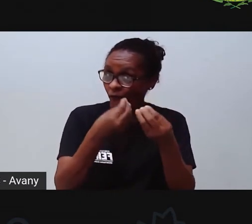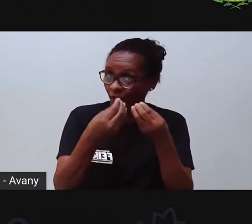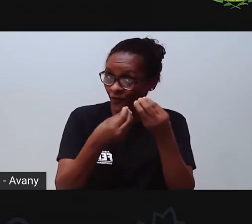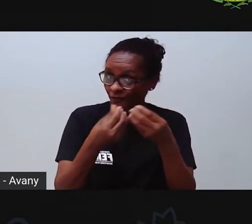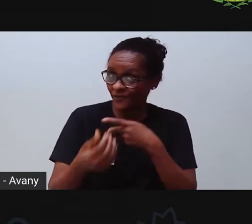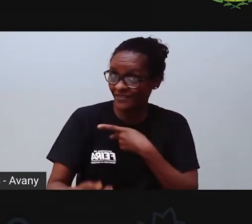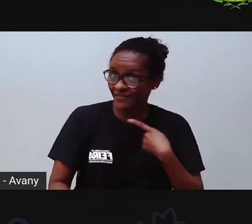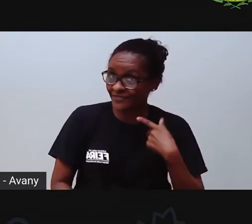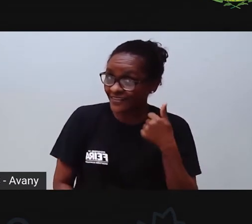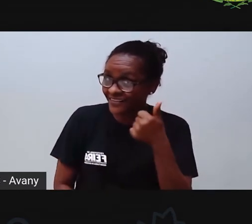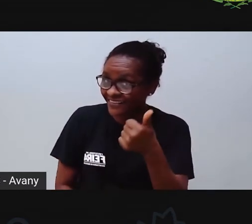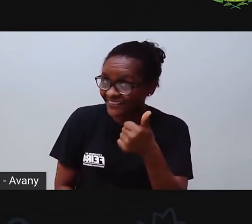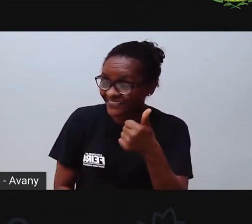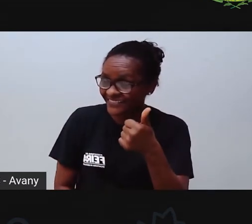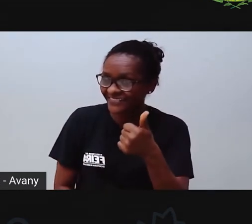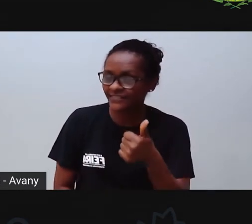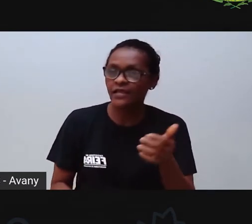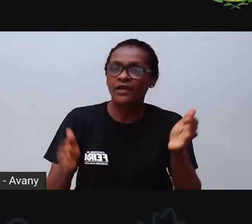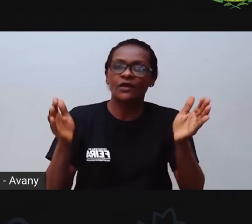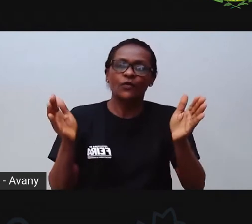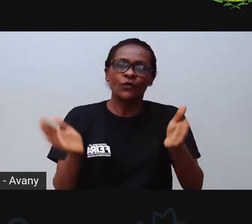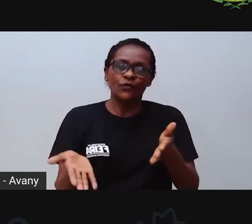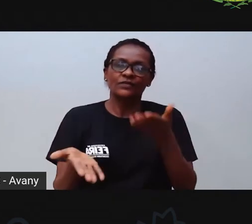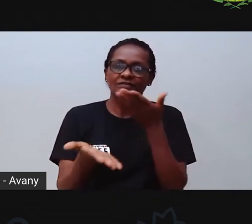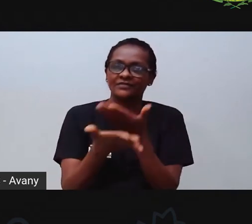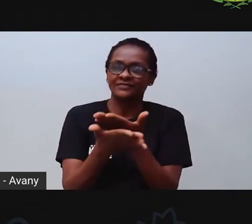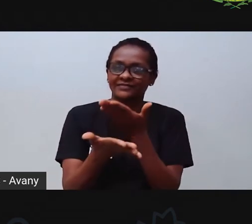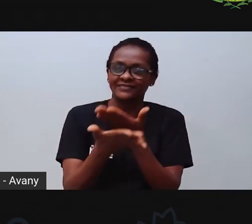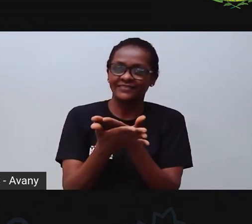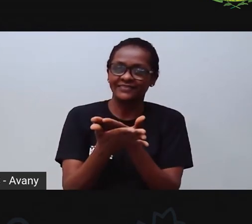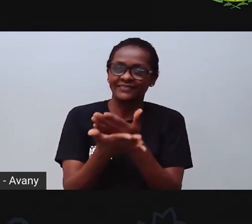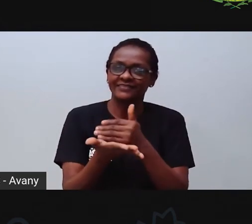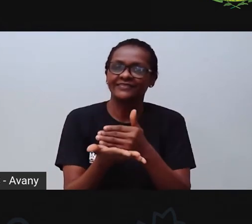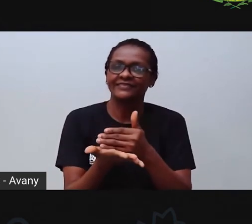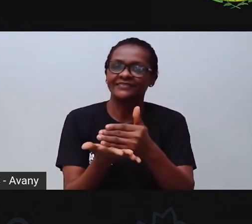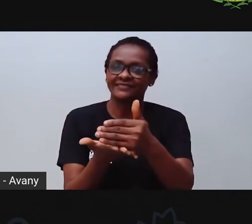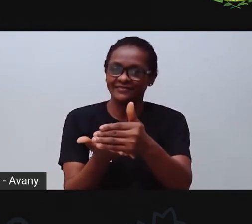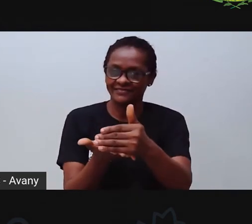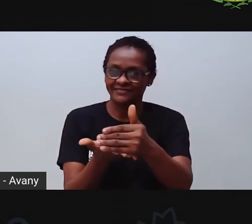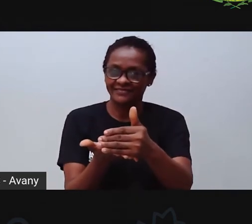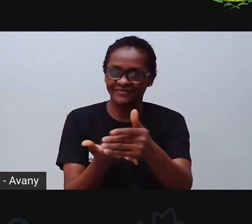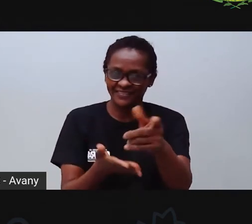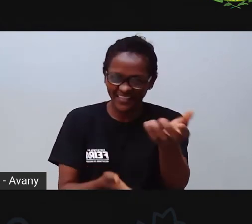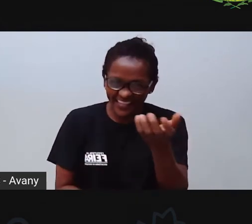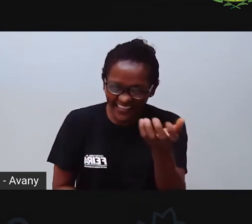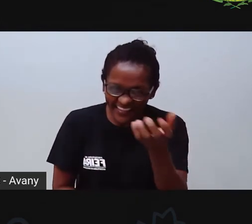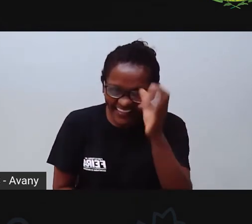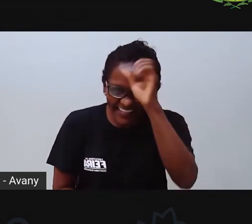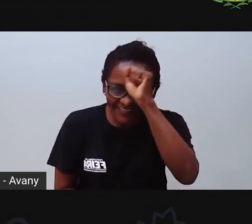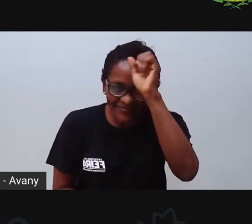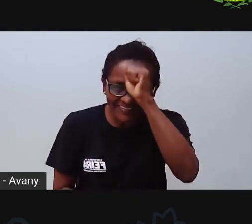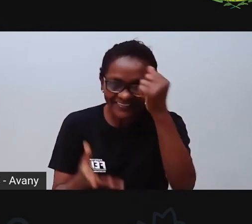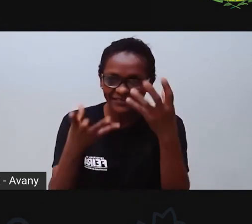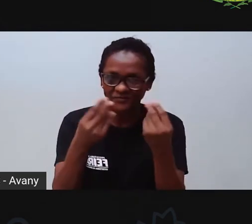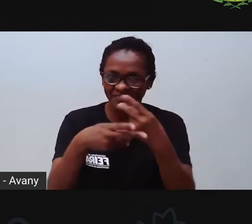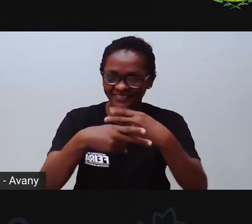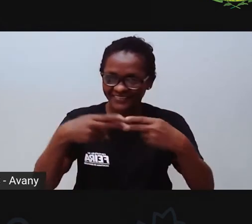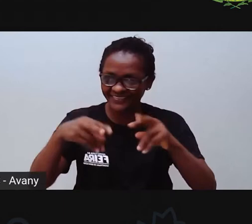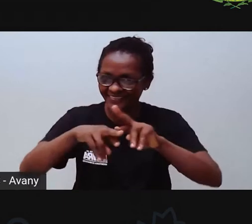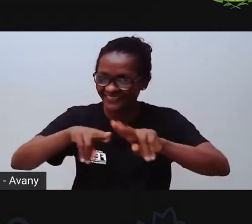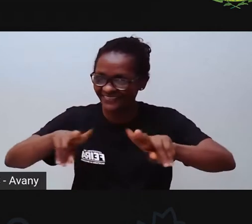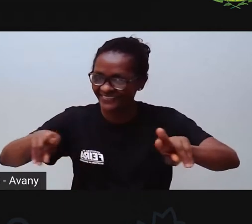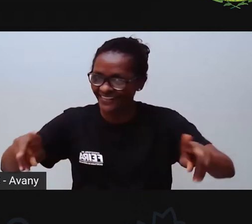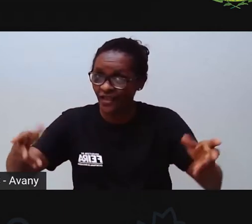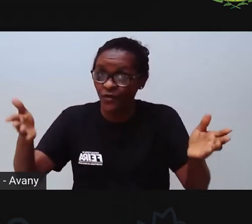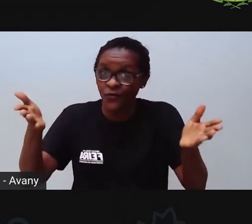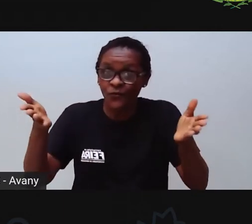Vamos lá para mais um aprendizado. Quem aí está disposto a aprender bastante coisa? E a aula de hoje vai ser